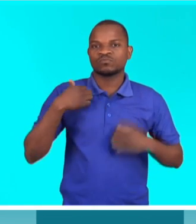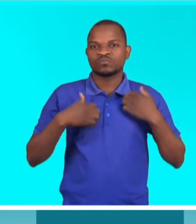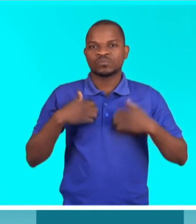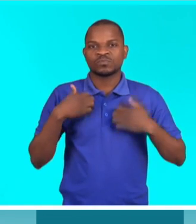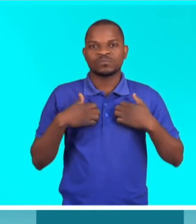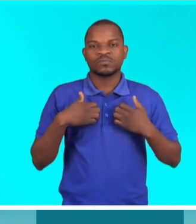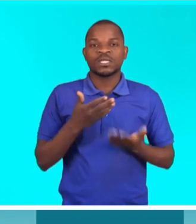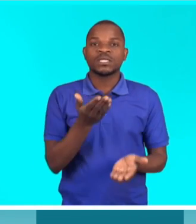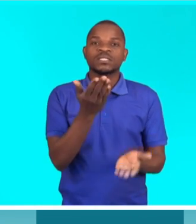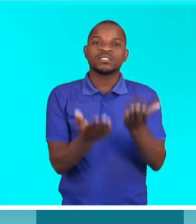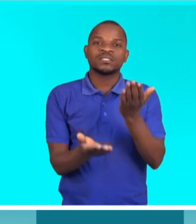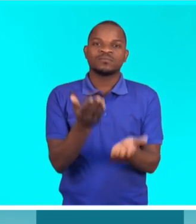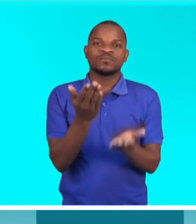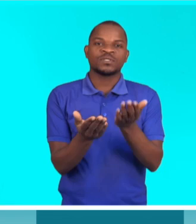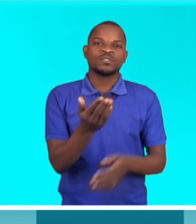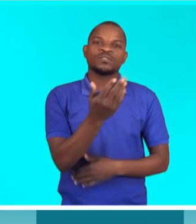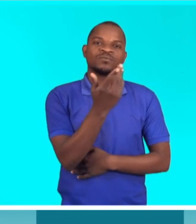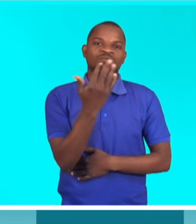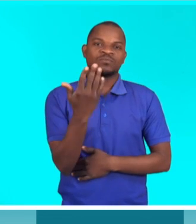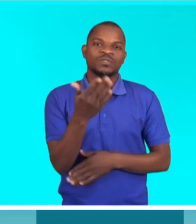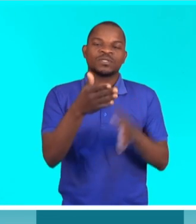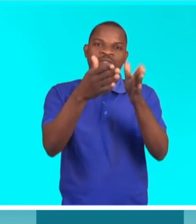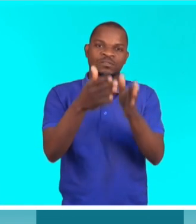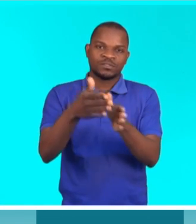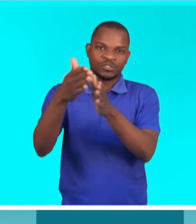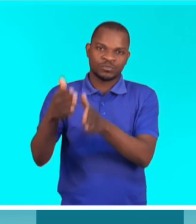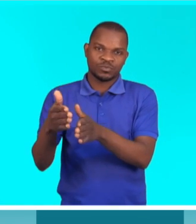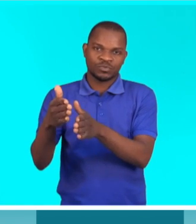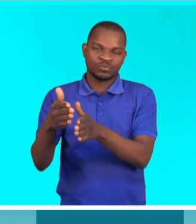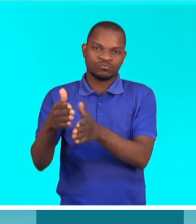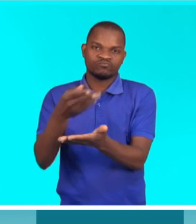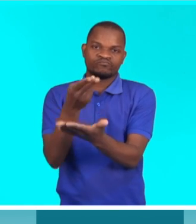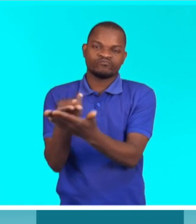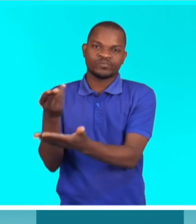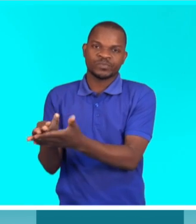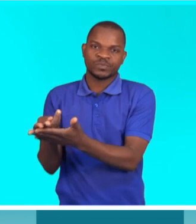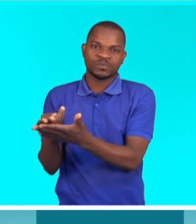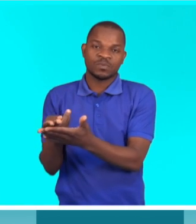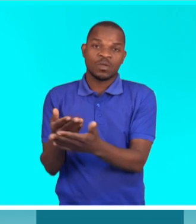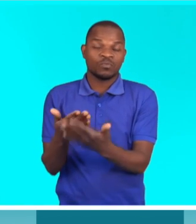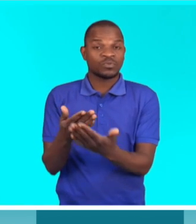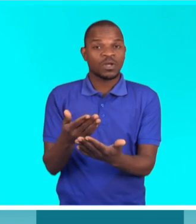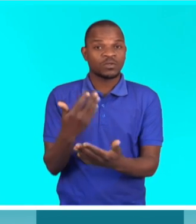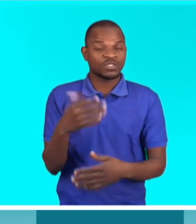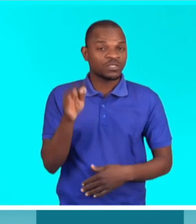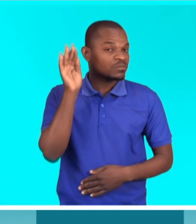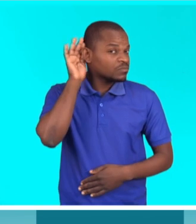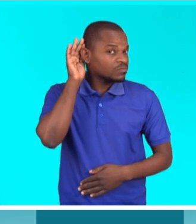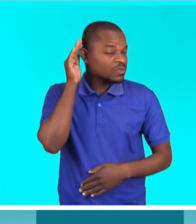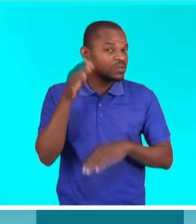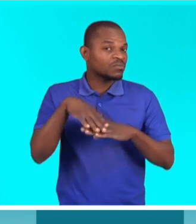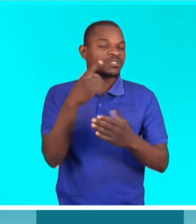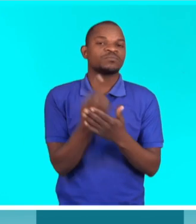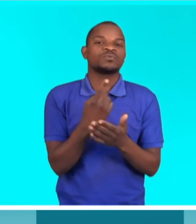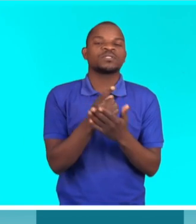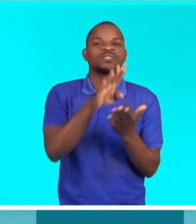através do número de doentes que nós trazemos das enfermarias. Estão a perceber agora como é importante trazer o mapa, mais uma